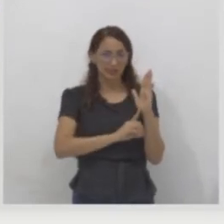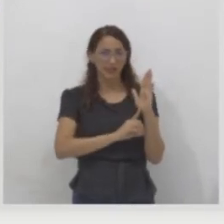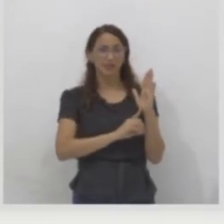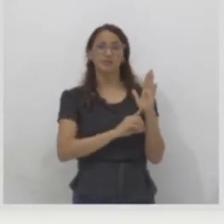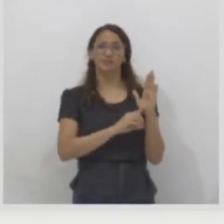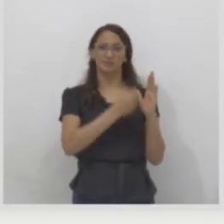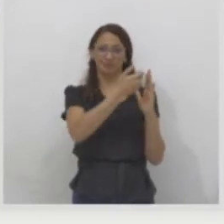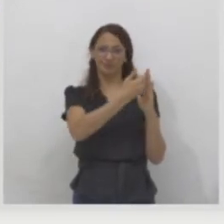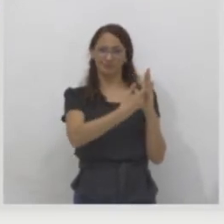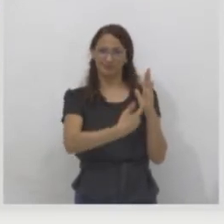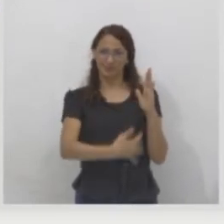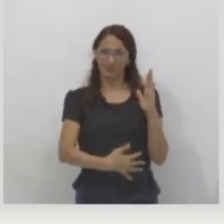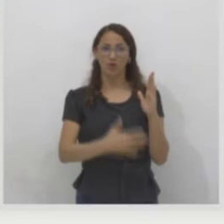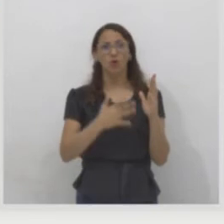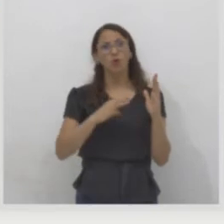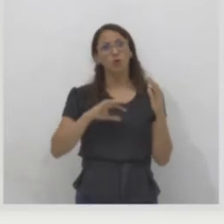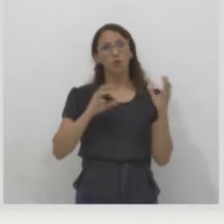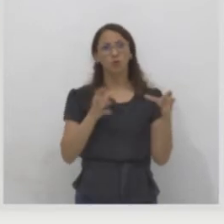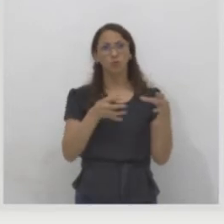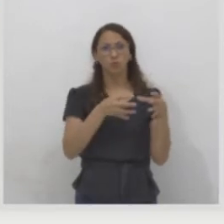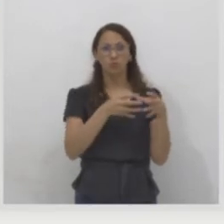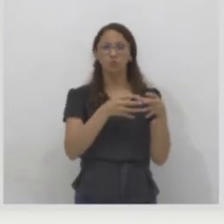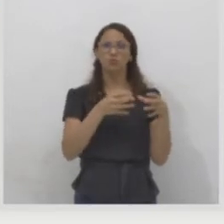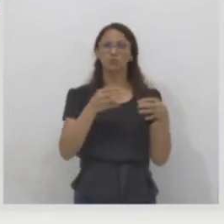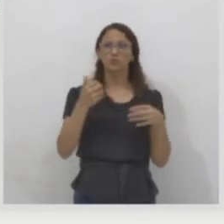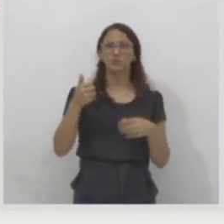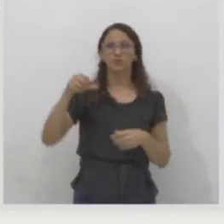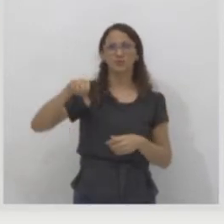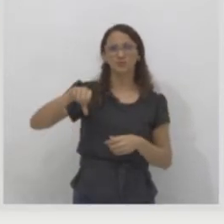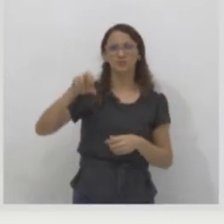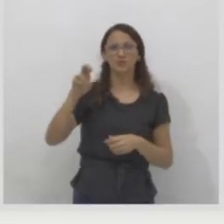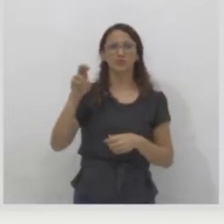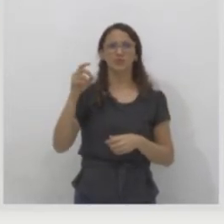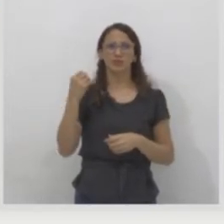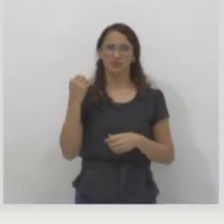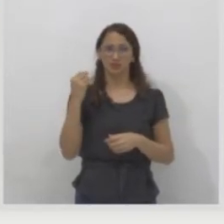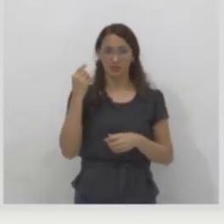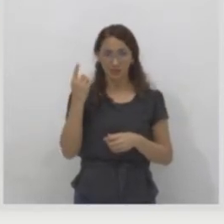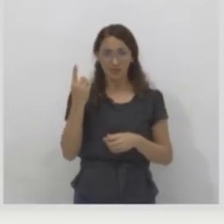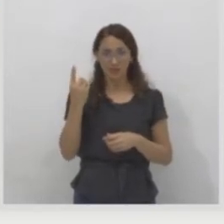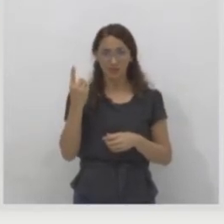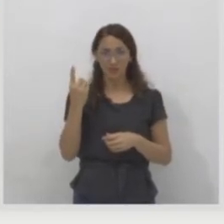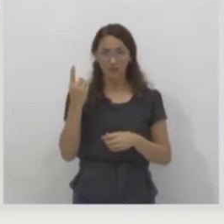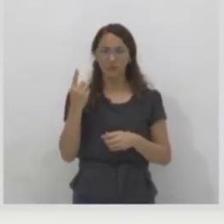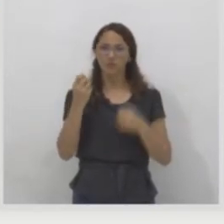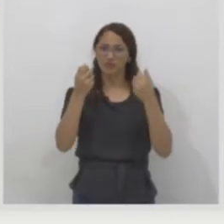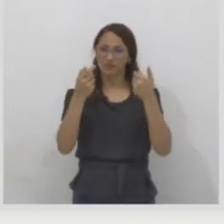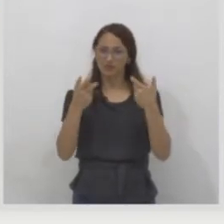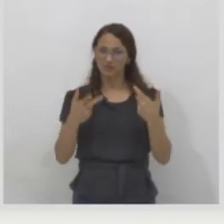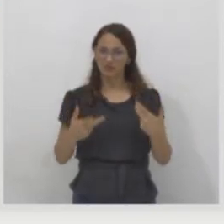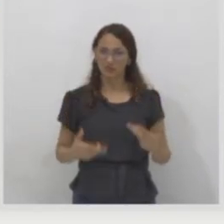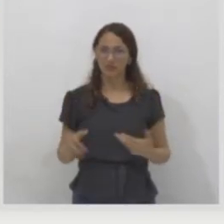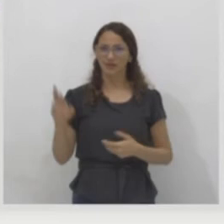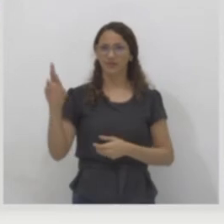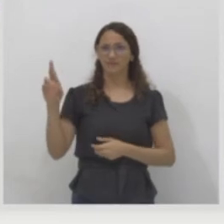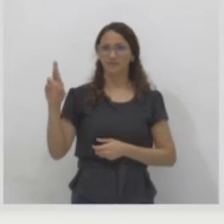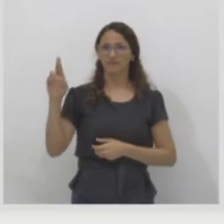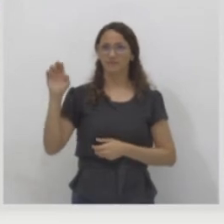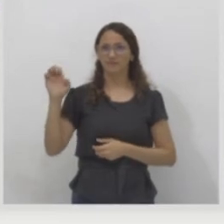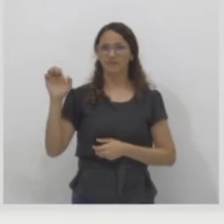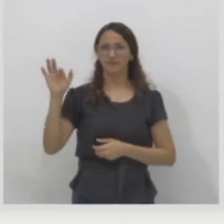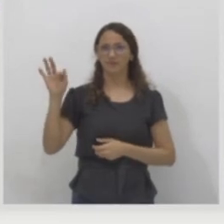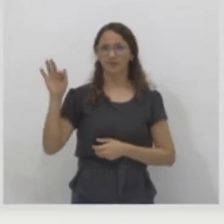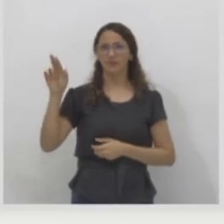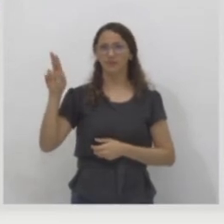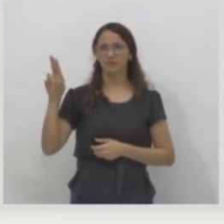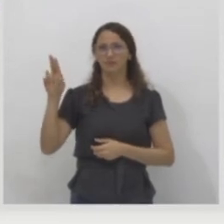1951, o refugiado é um migrante especial. O